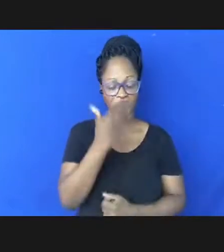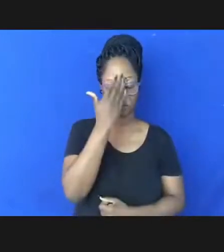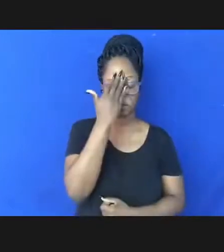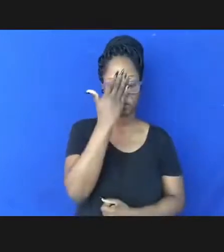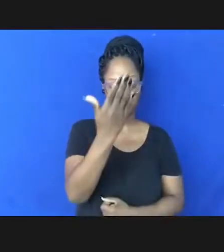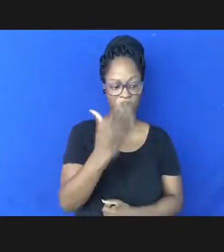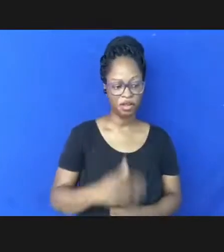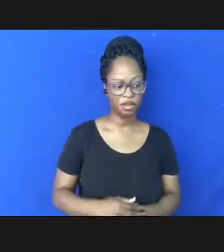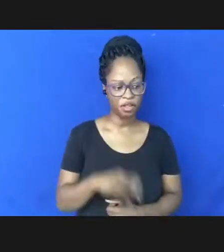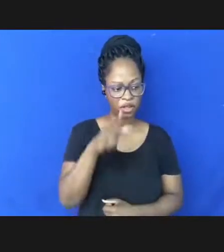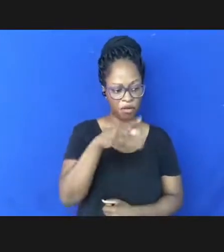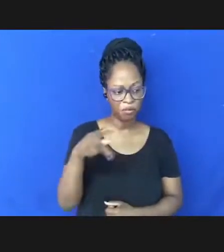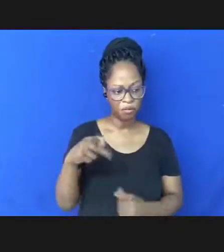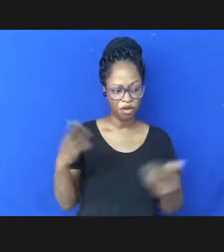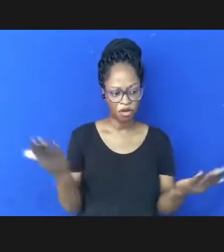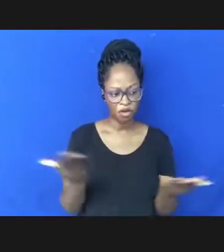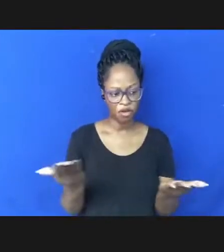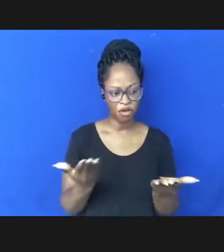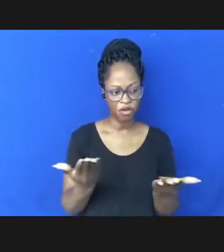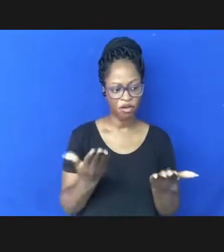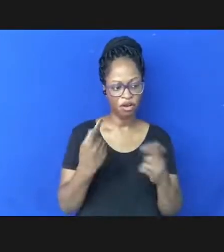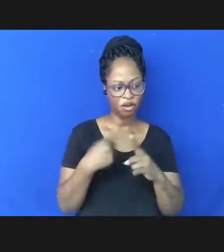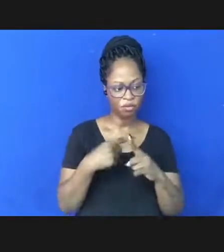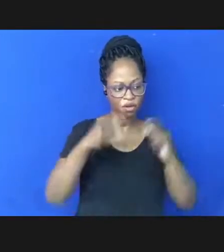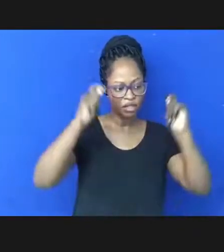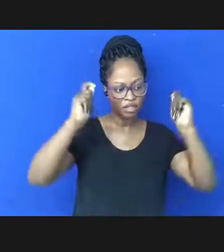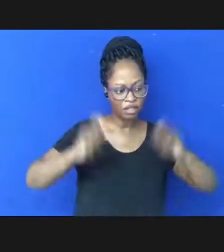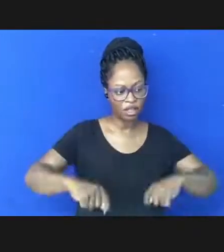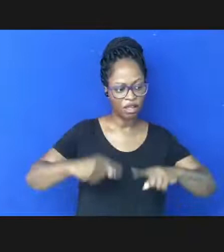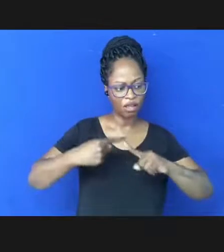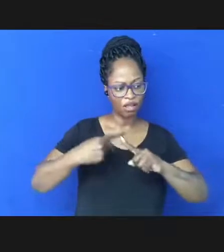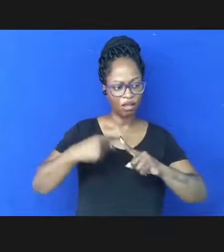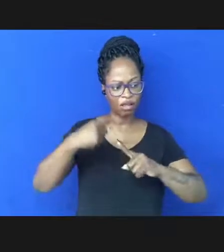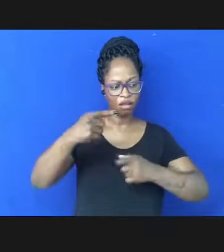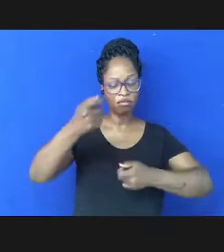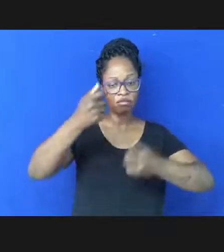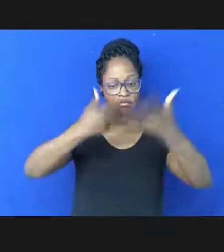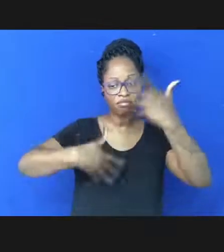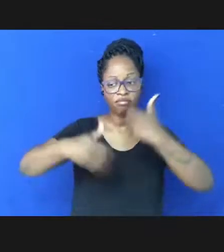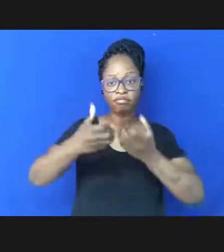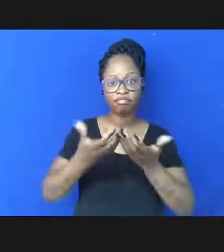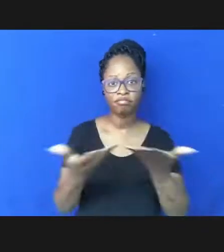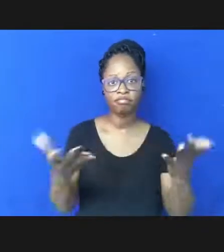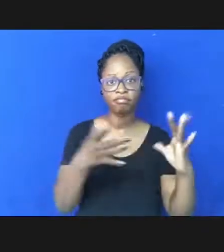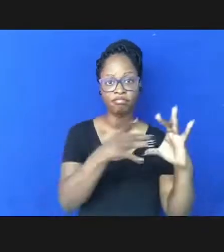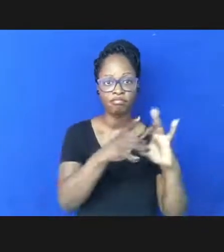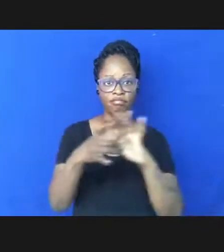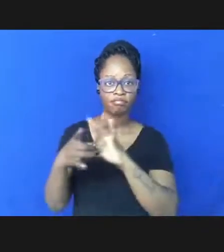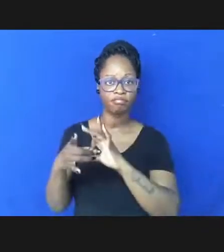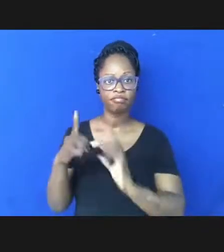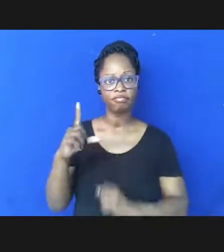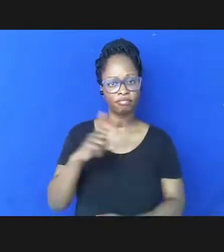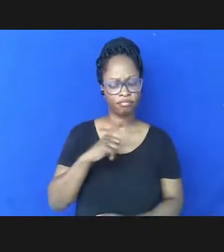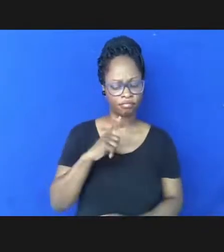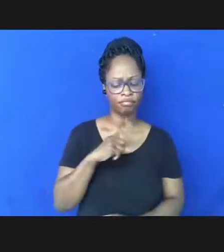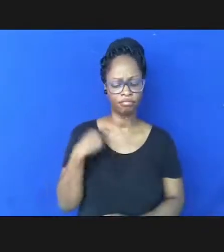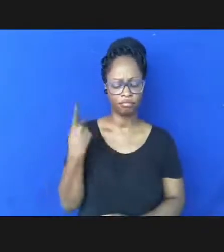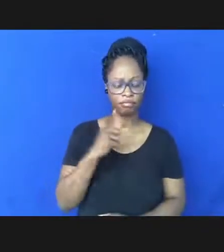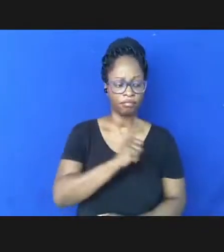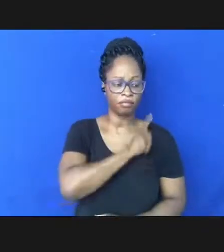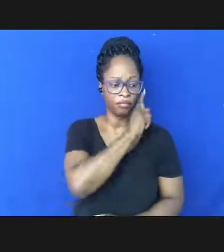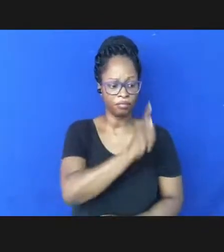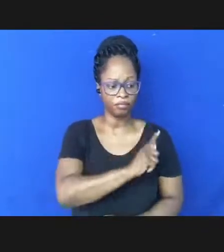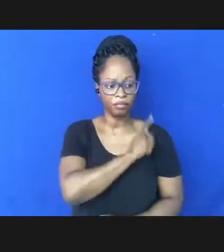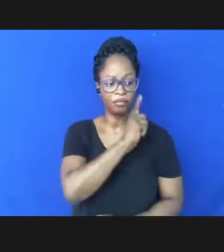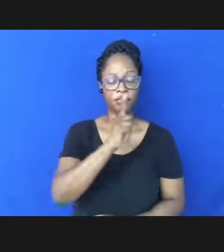professor Ferrinho quando ele nos aborda dizendo que diante de todo esse contexto a gestão está